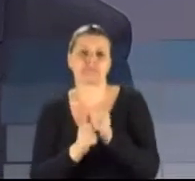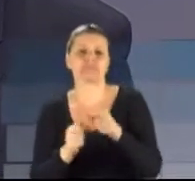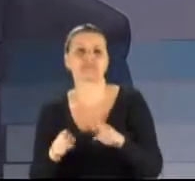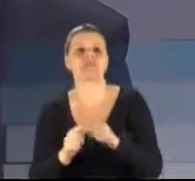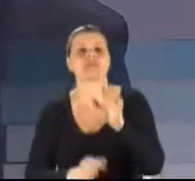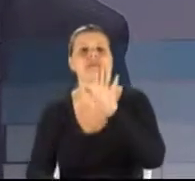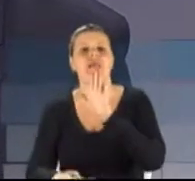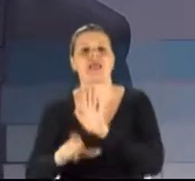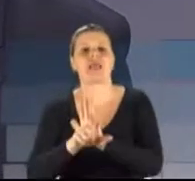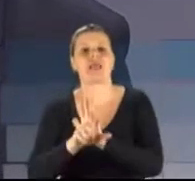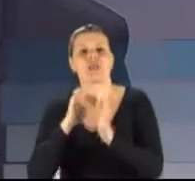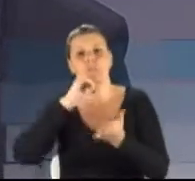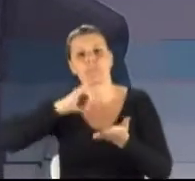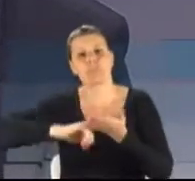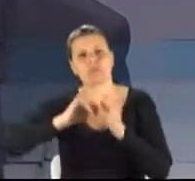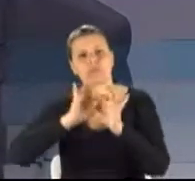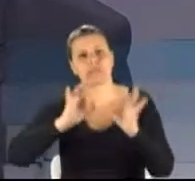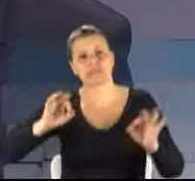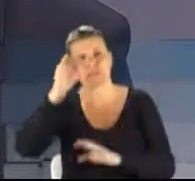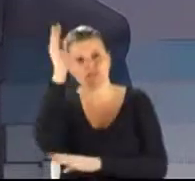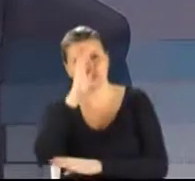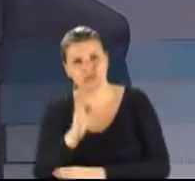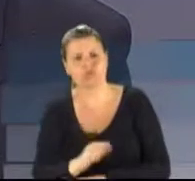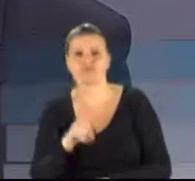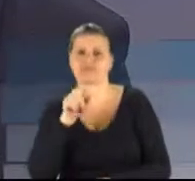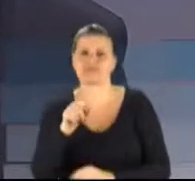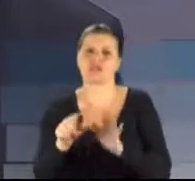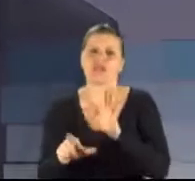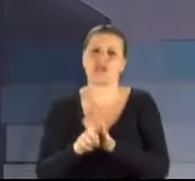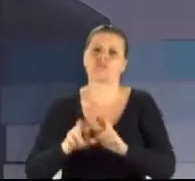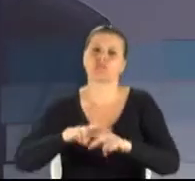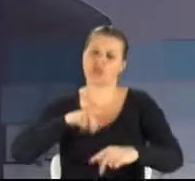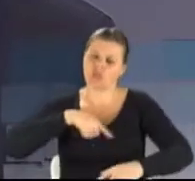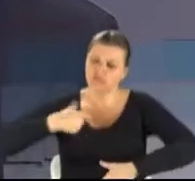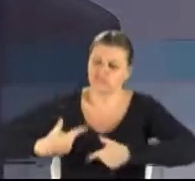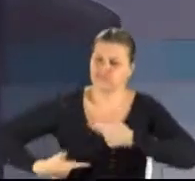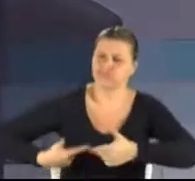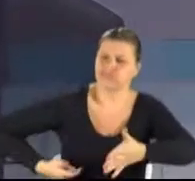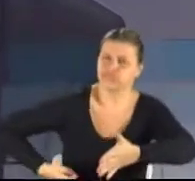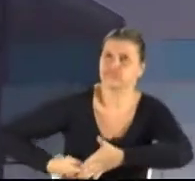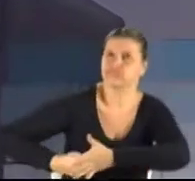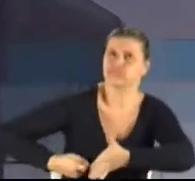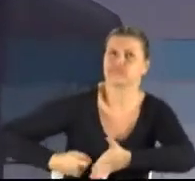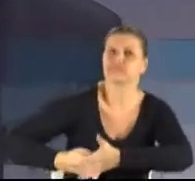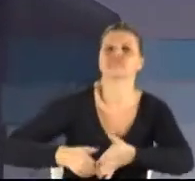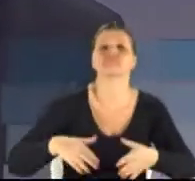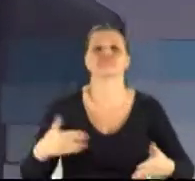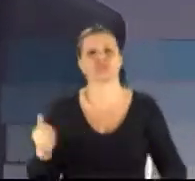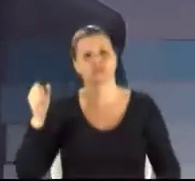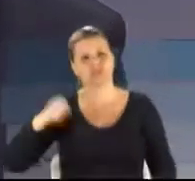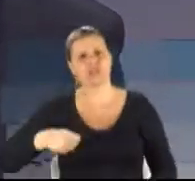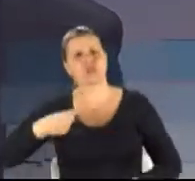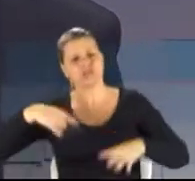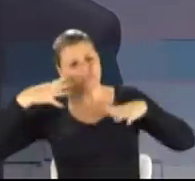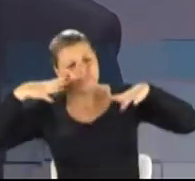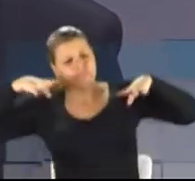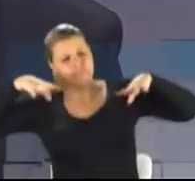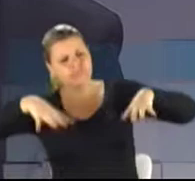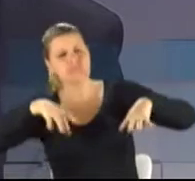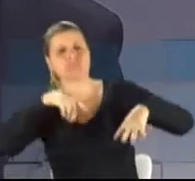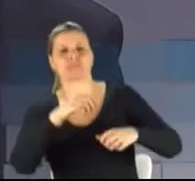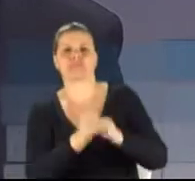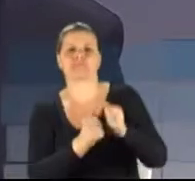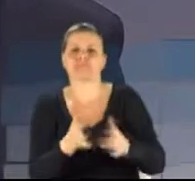Nacional, que é tão divulgada, ela foi fruto do trabalho nosso na Confederação. Então, nós olhamos para o pequeno com resposta